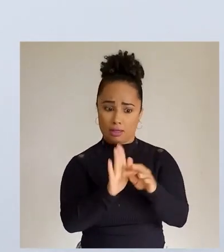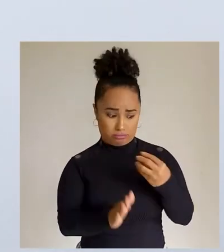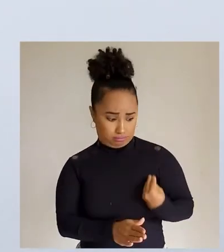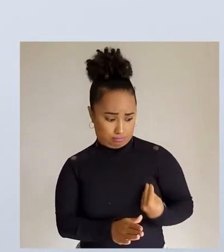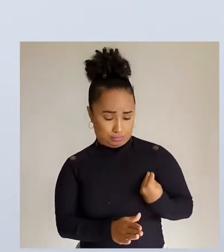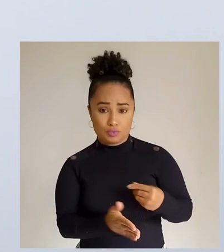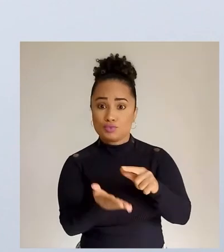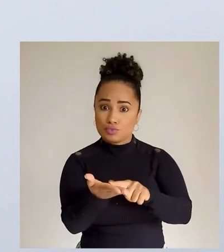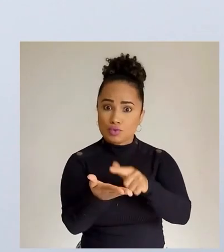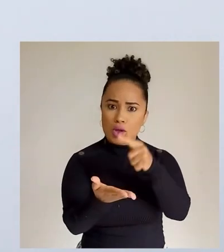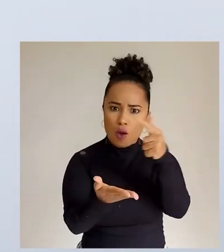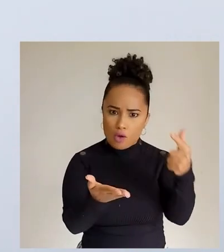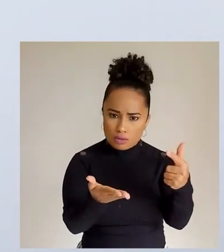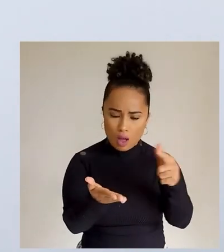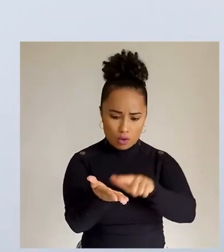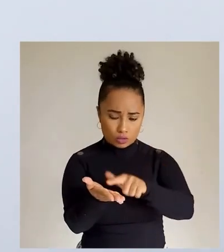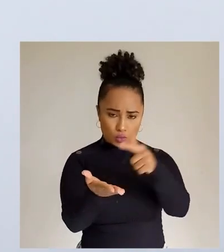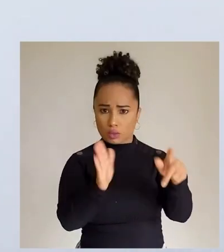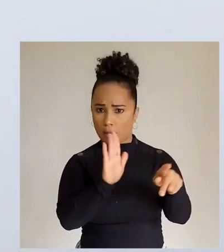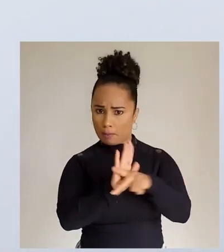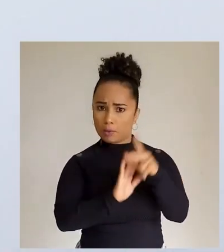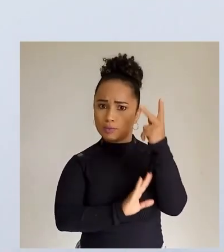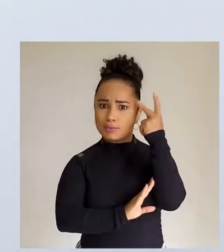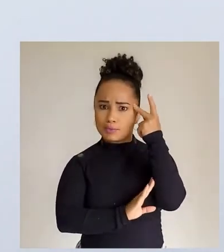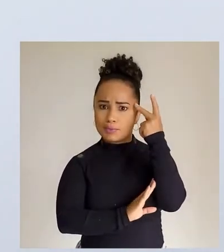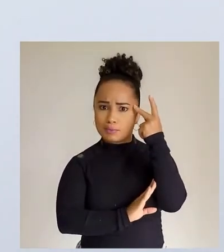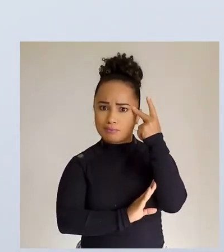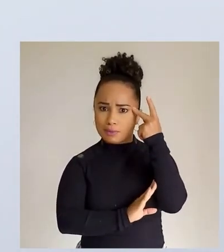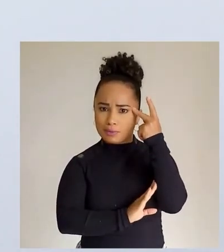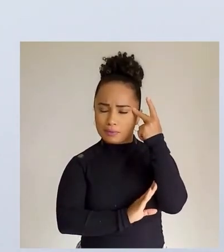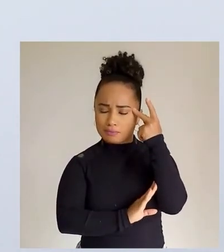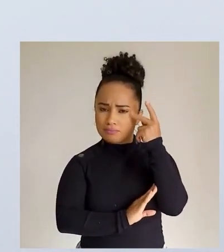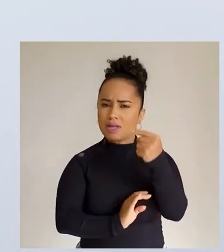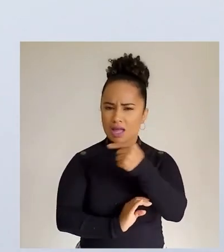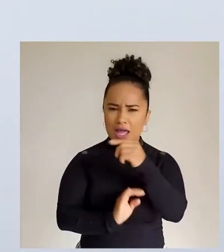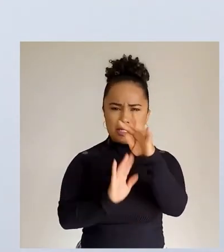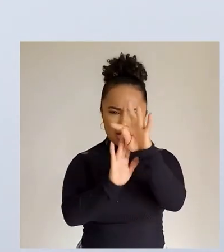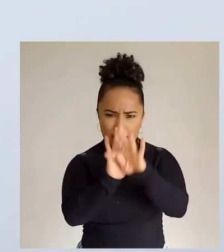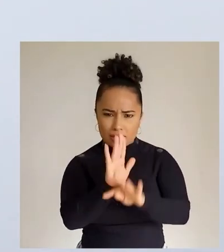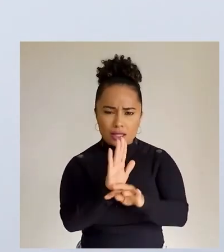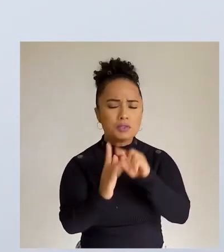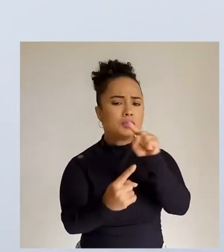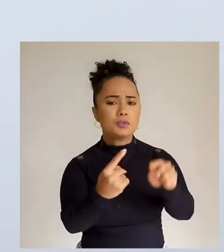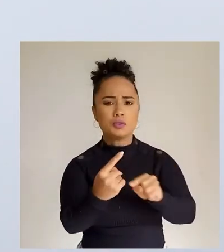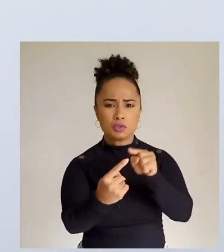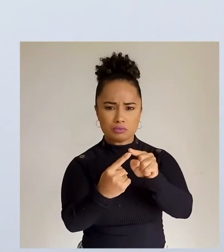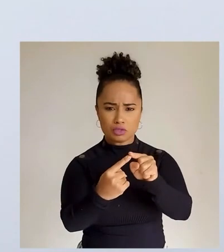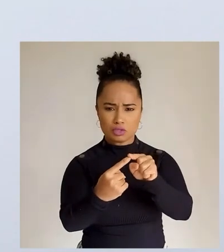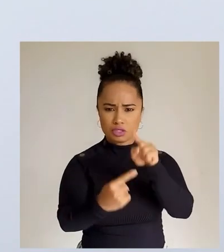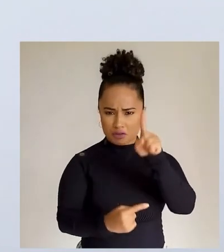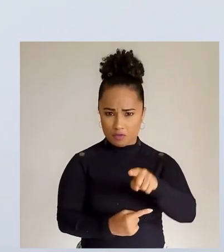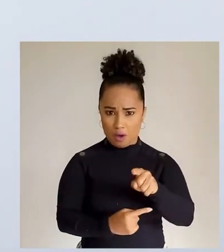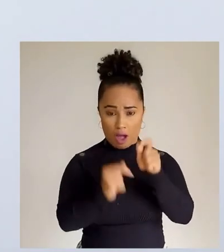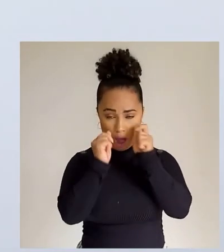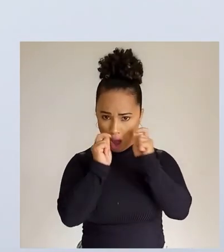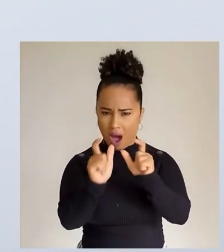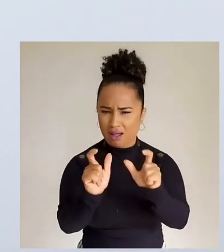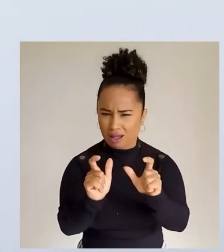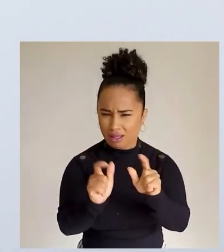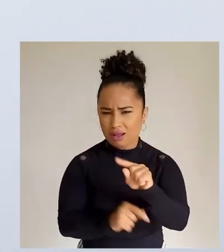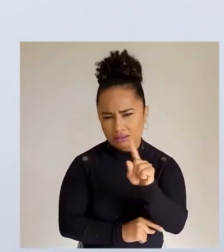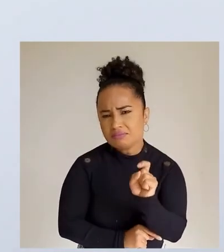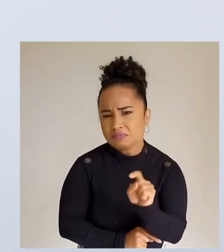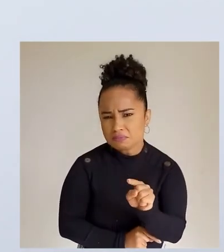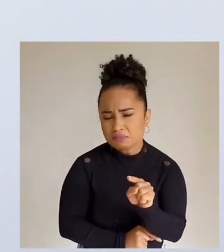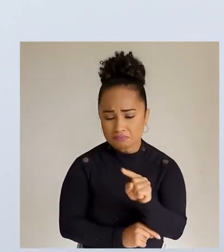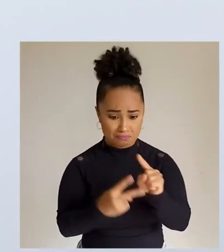esse texto está em um jornal, na Folha de São Paulo. Então, é um texto que a intenção